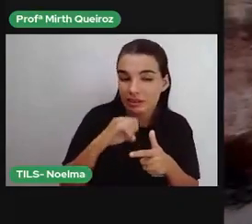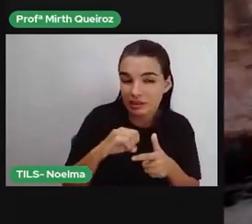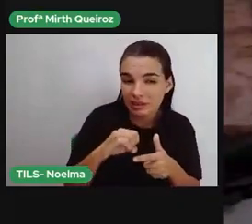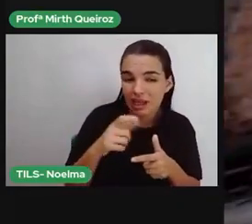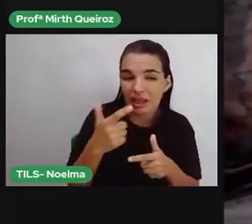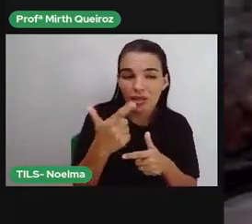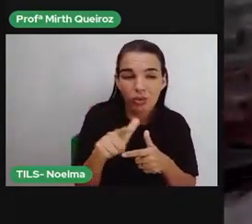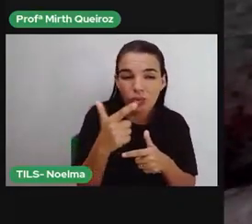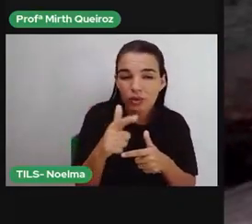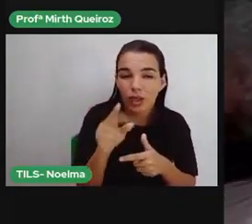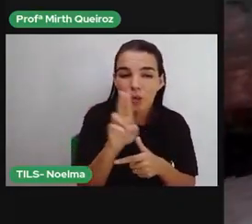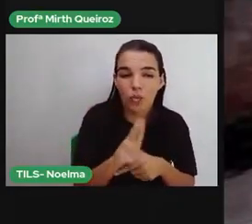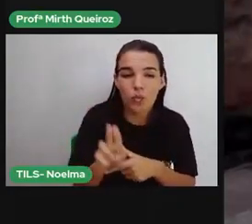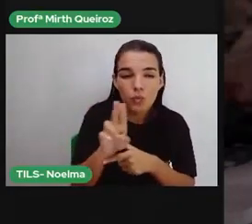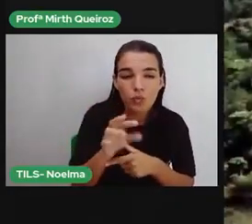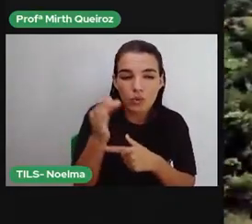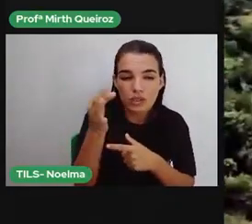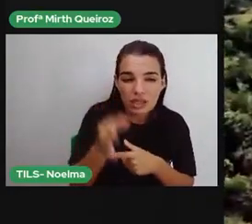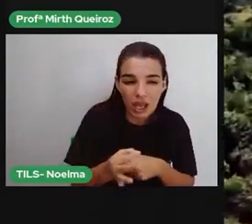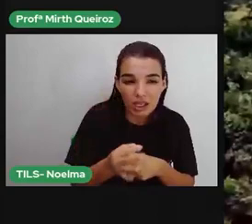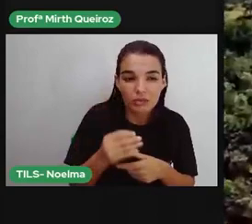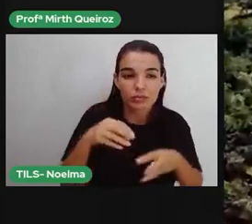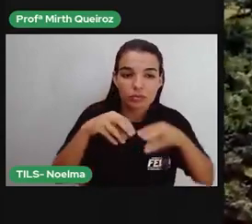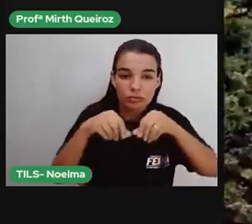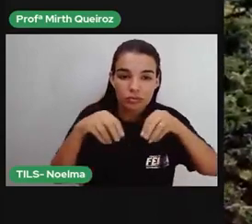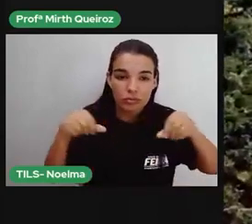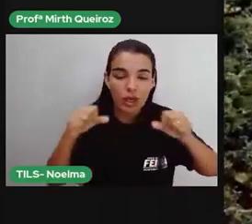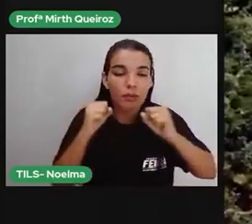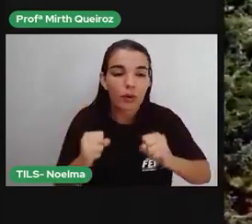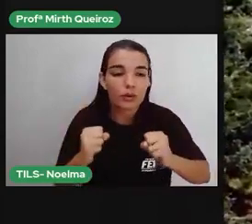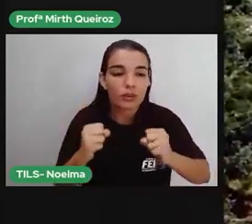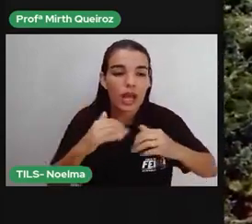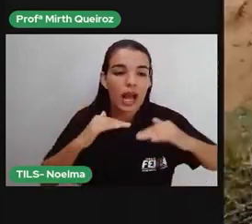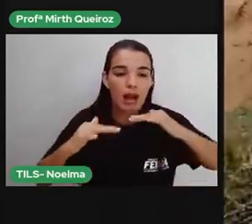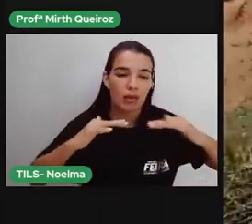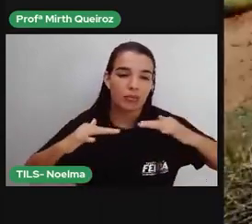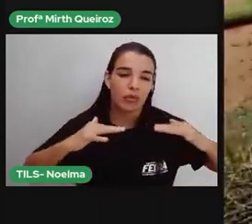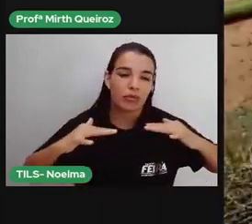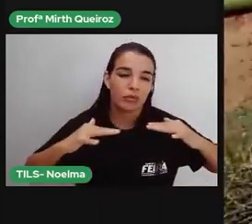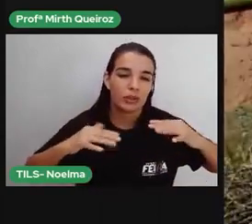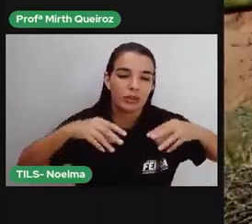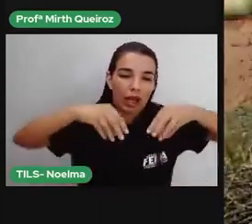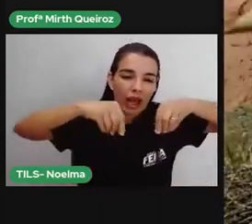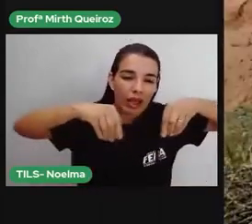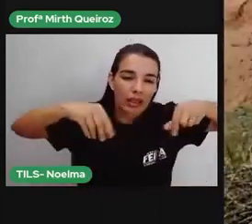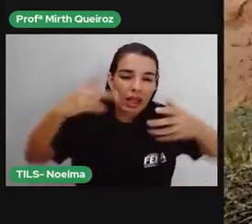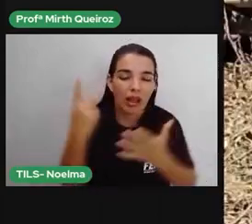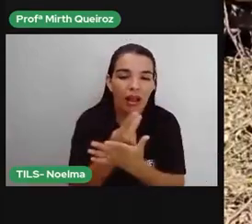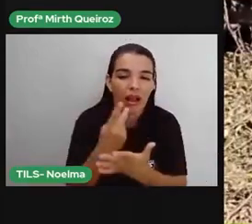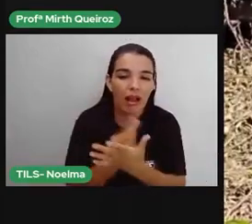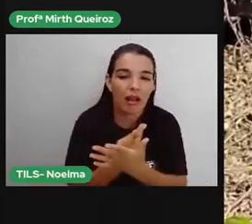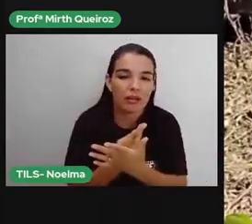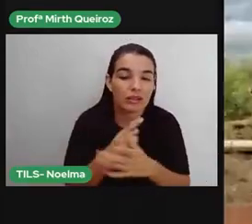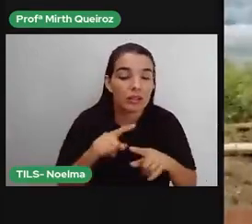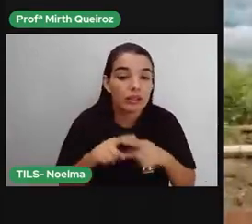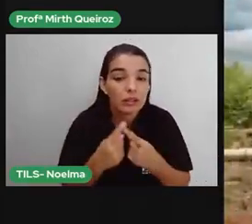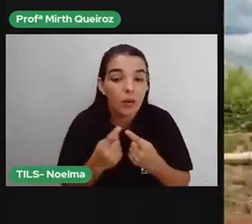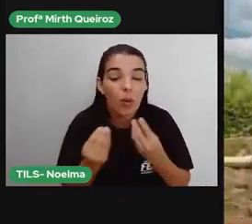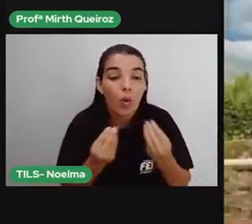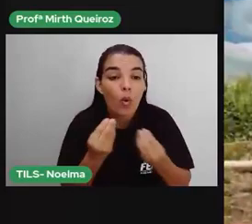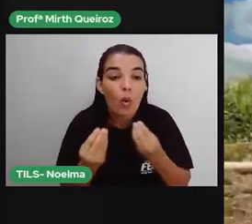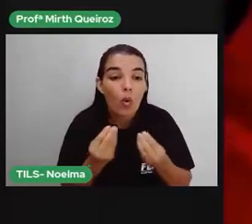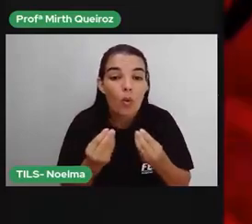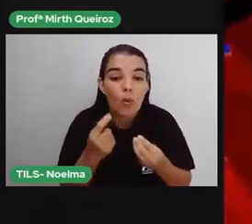na terra, comprometendo as nascentes e provocando o assoreamento de córregos e do rio. Com soluções locais, a